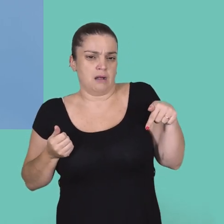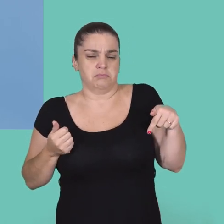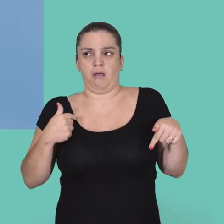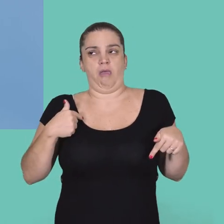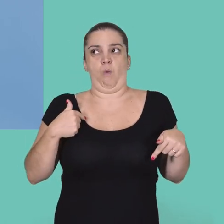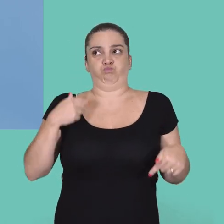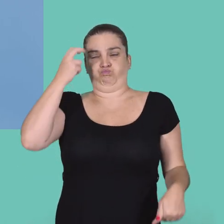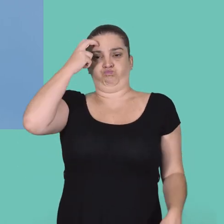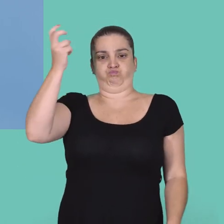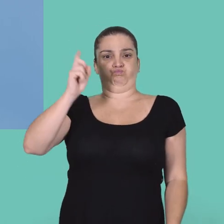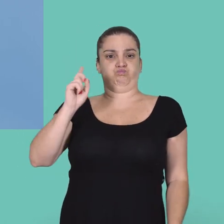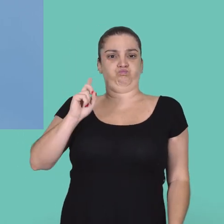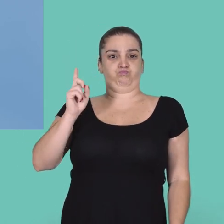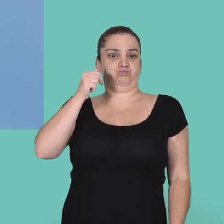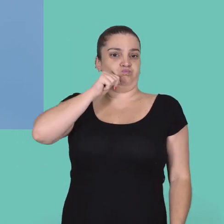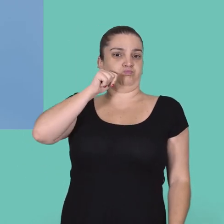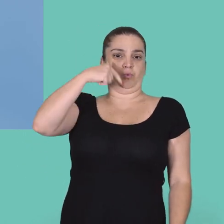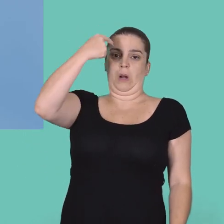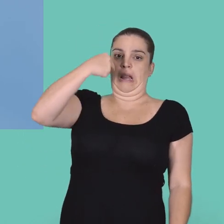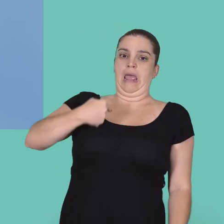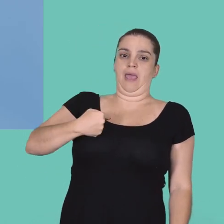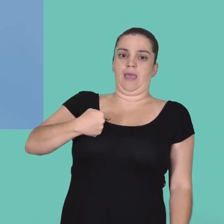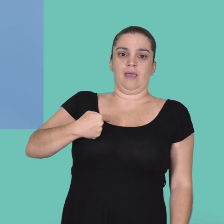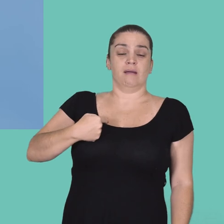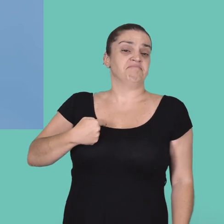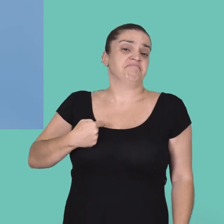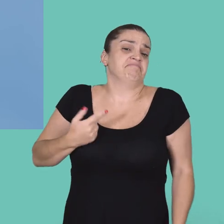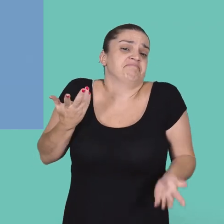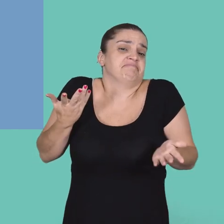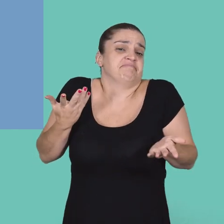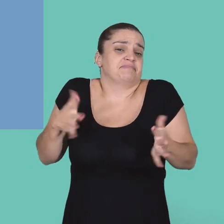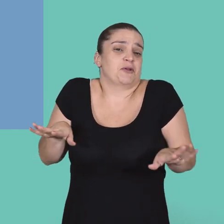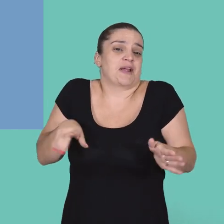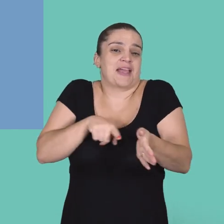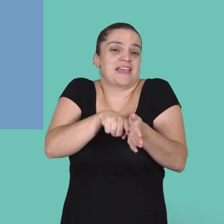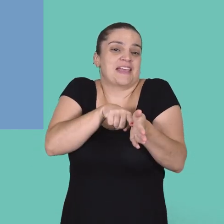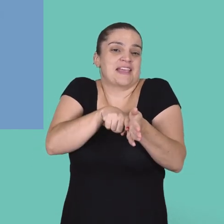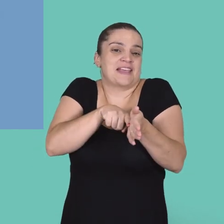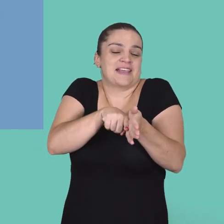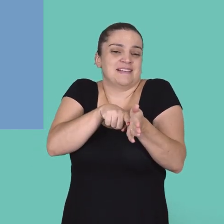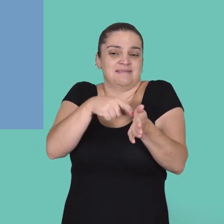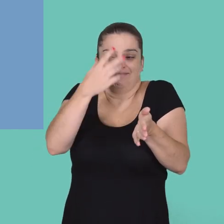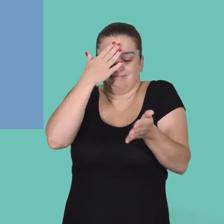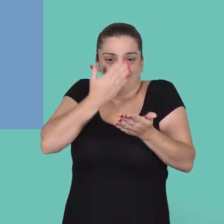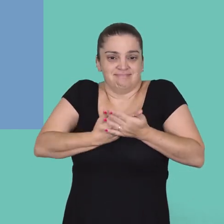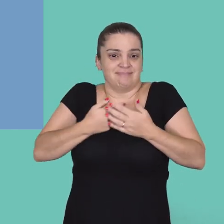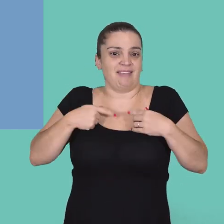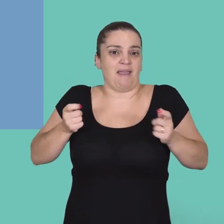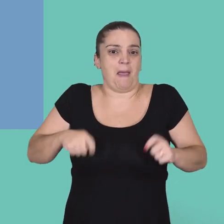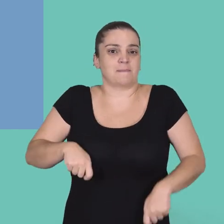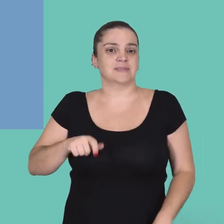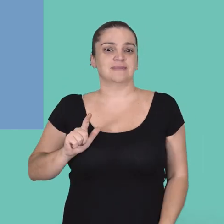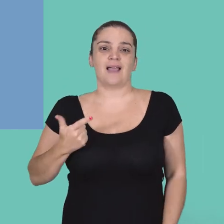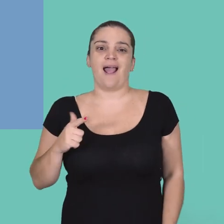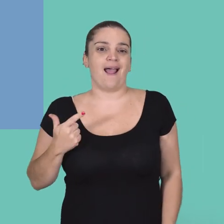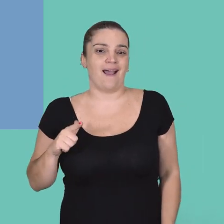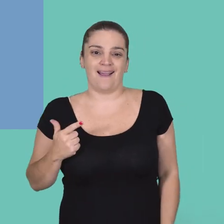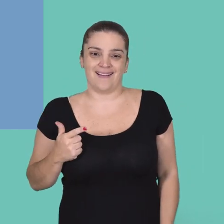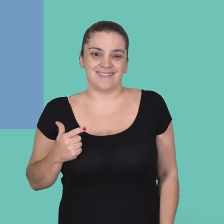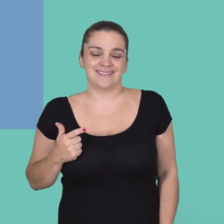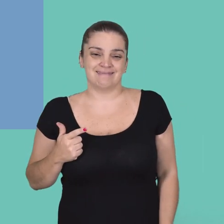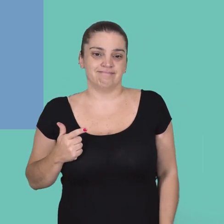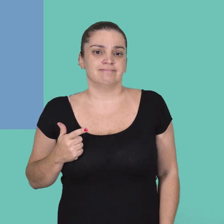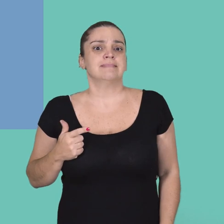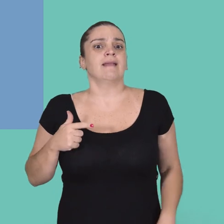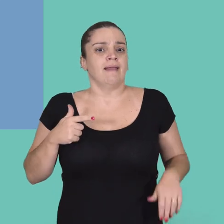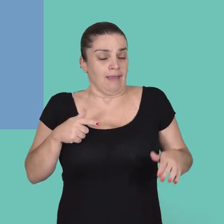já não se acha inteligente, ela não vai almejar seguir uma carreira desse tipo, ela já se acha incapaz de fazer matemática.